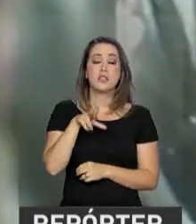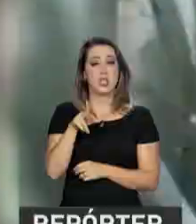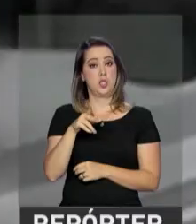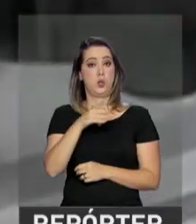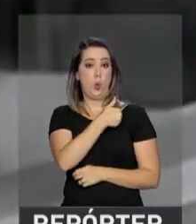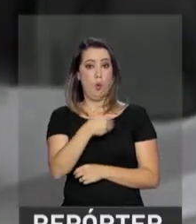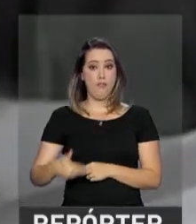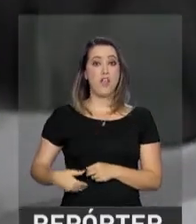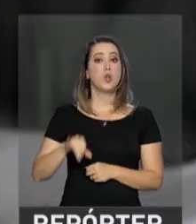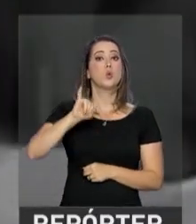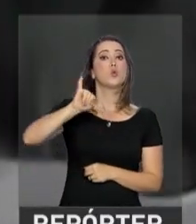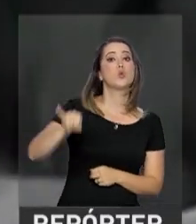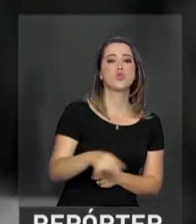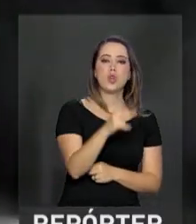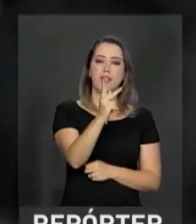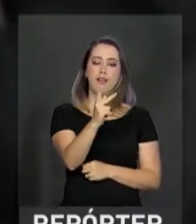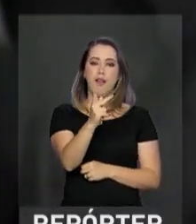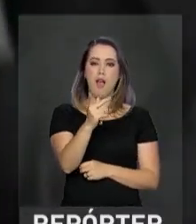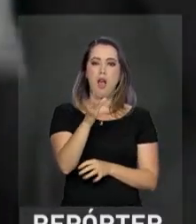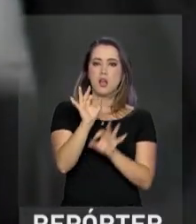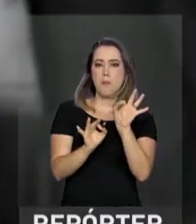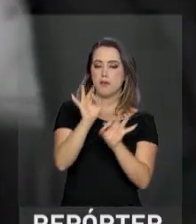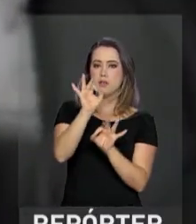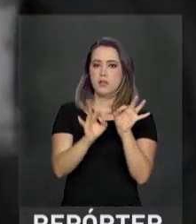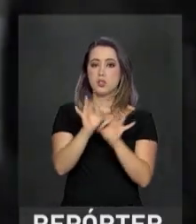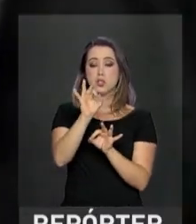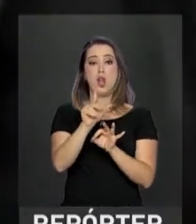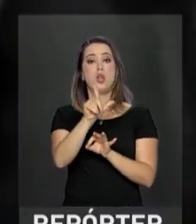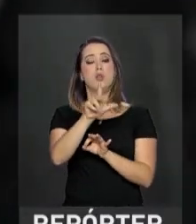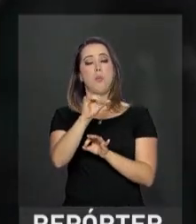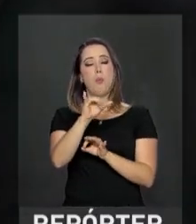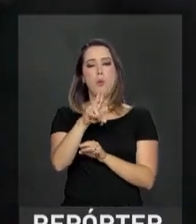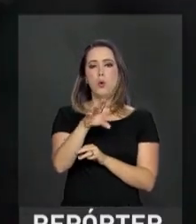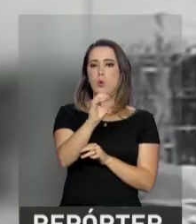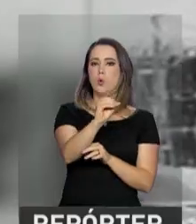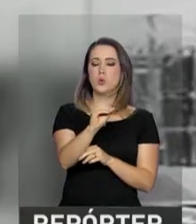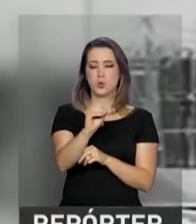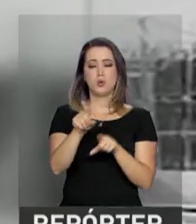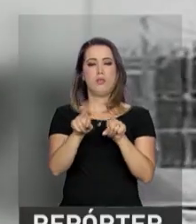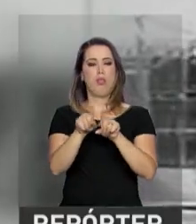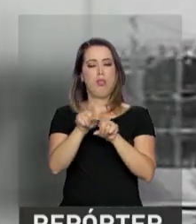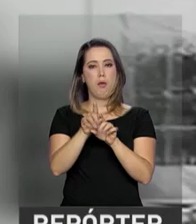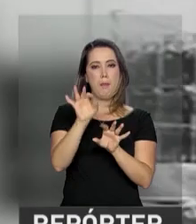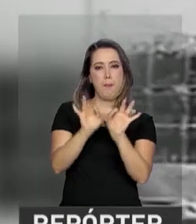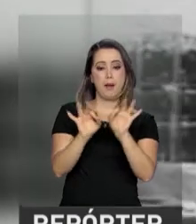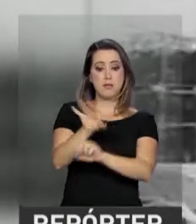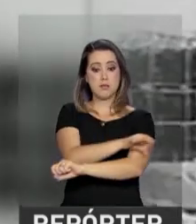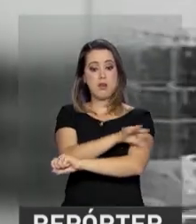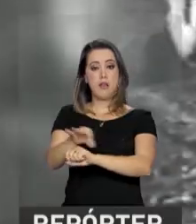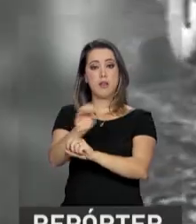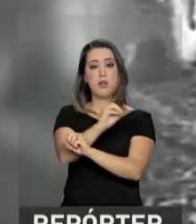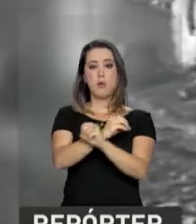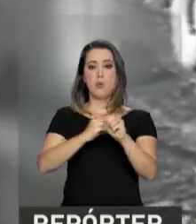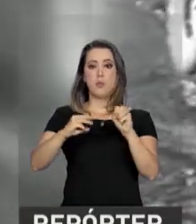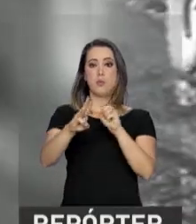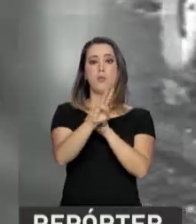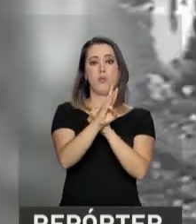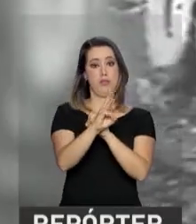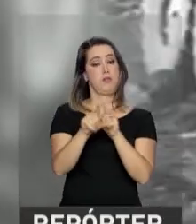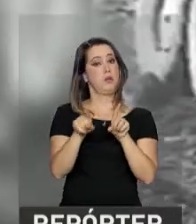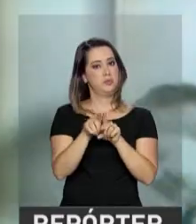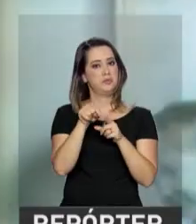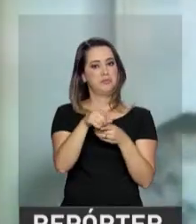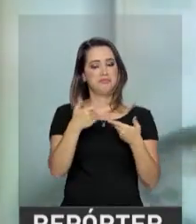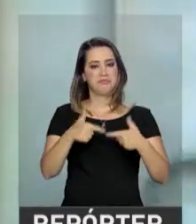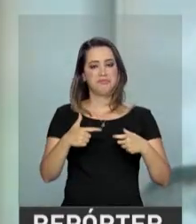Kubitschek. Com o plano urbanístico de Lúcio Costa e a arquitetura de Oscar Niemeyer, a cidade sonho foi erguida na poeira vermelha do Planalto